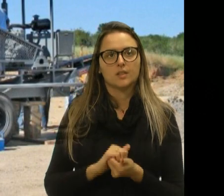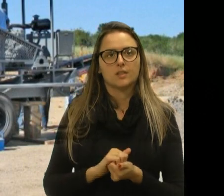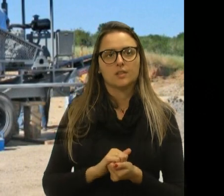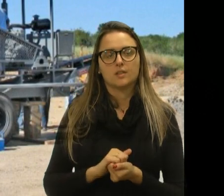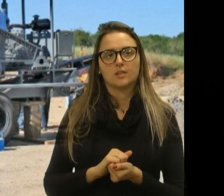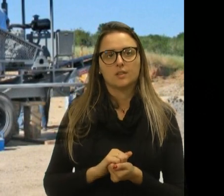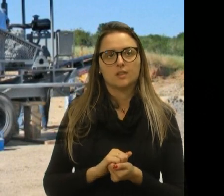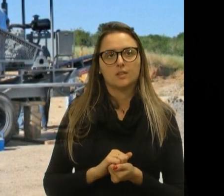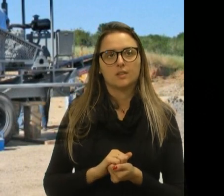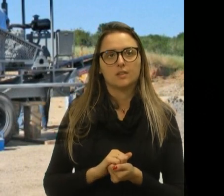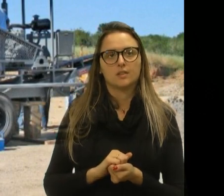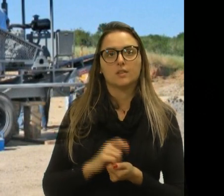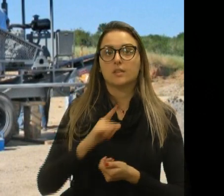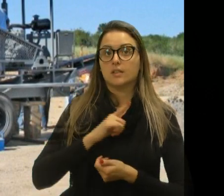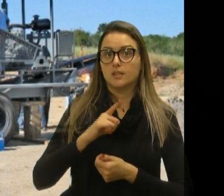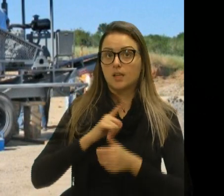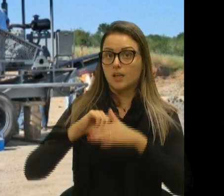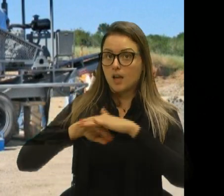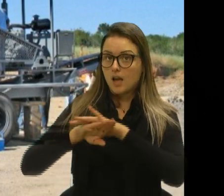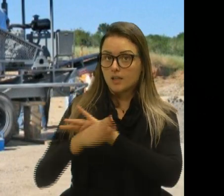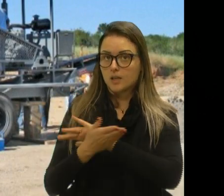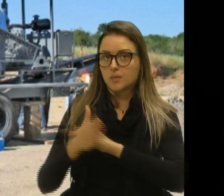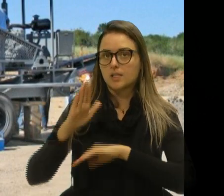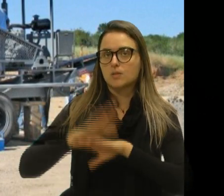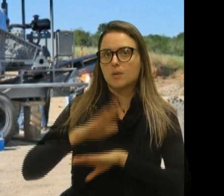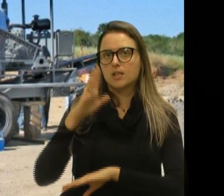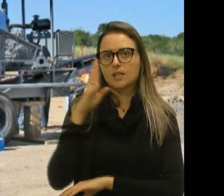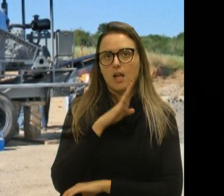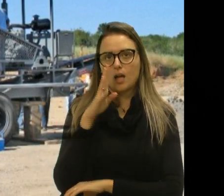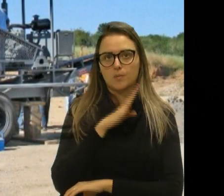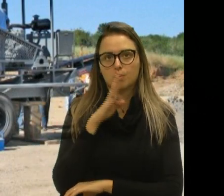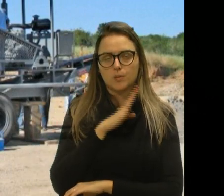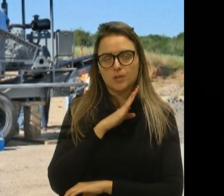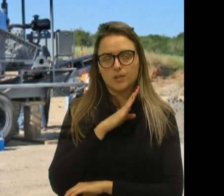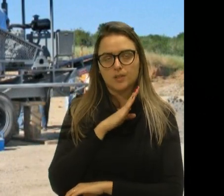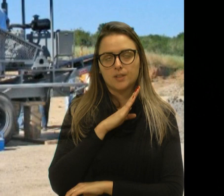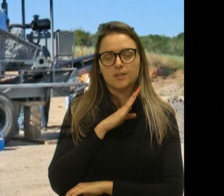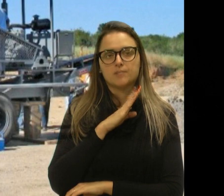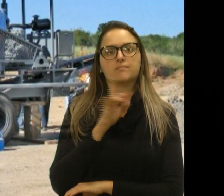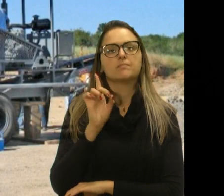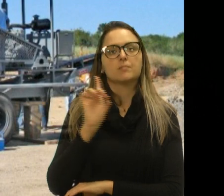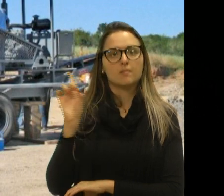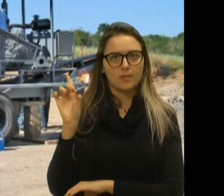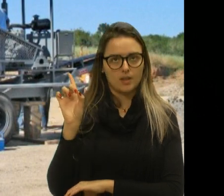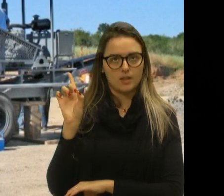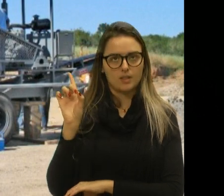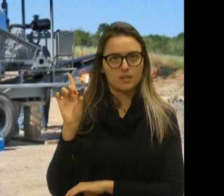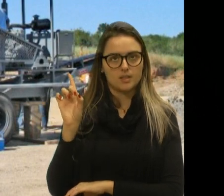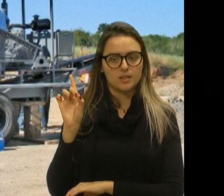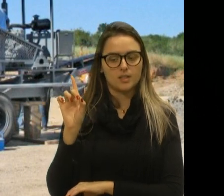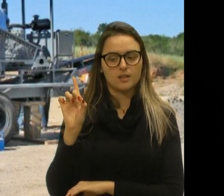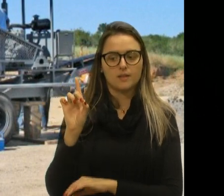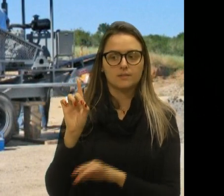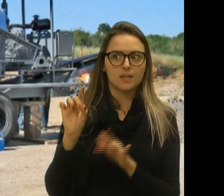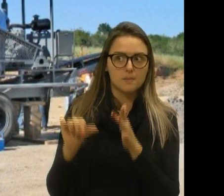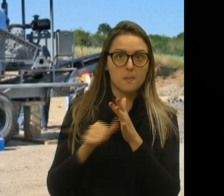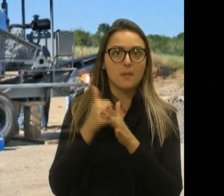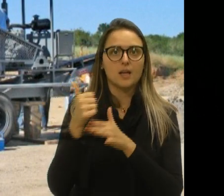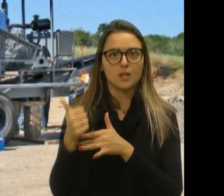que seja implantado, quanto mais rápido possível, quanto antes, isso aqui vai, amenizar muito a situação,